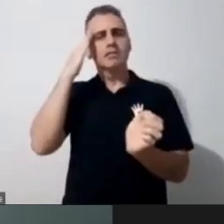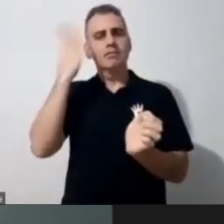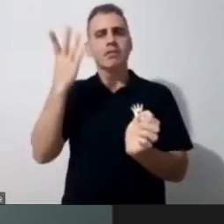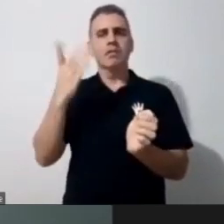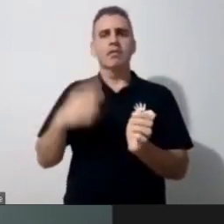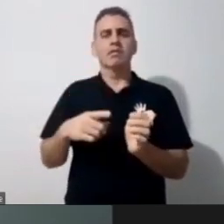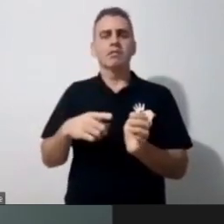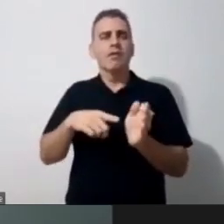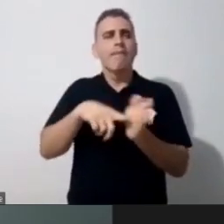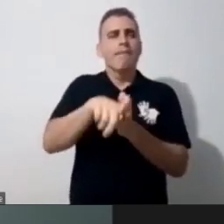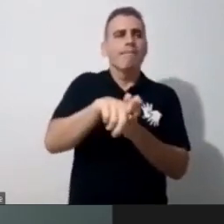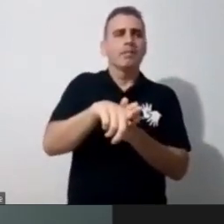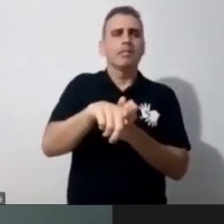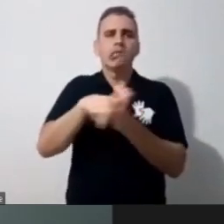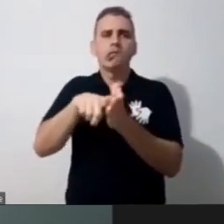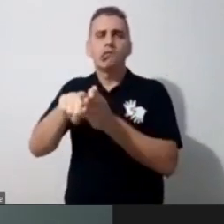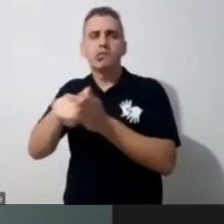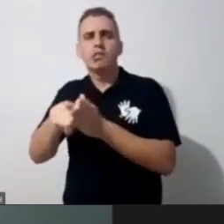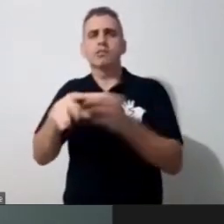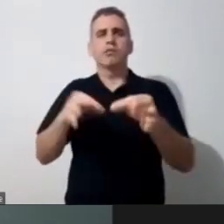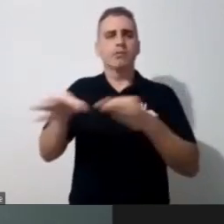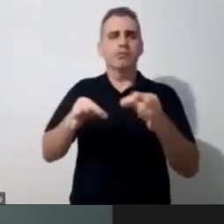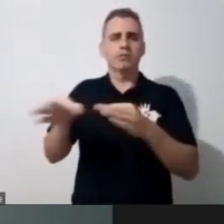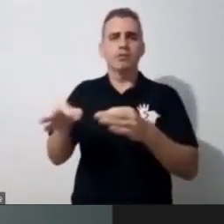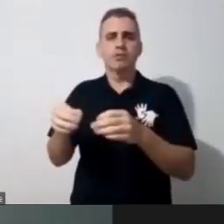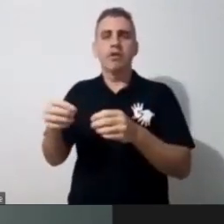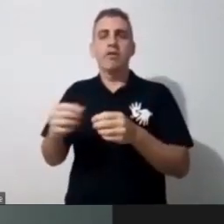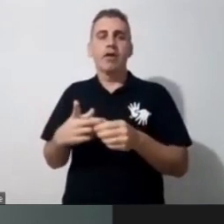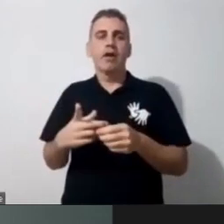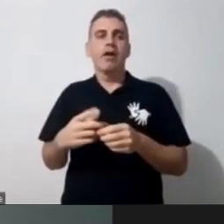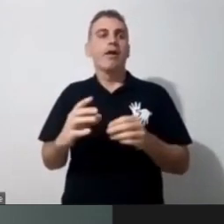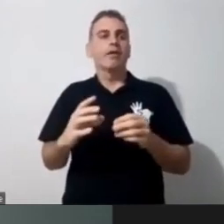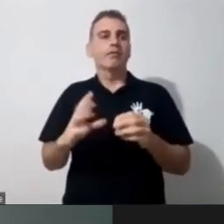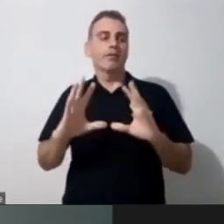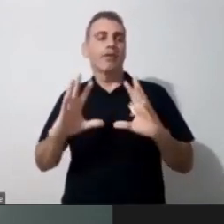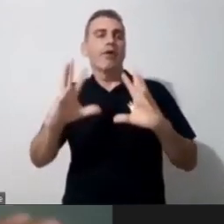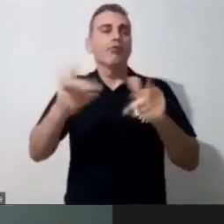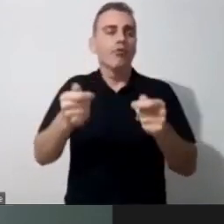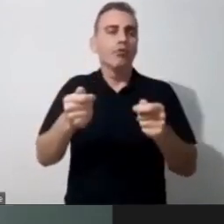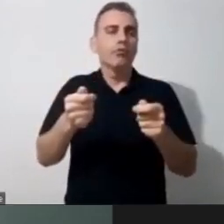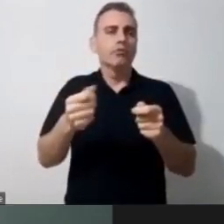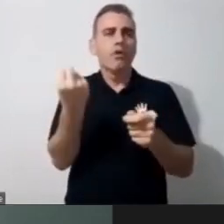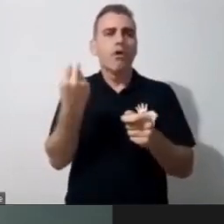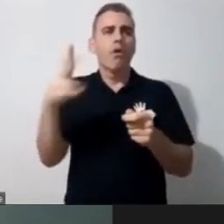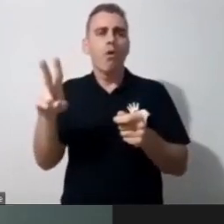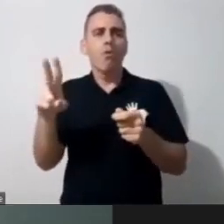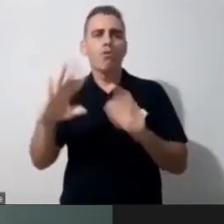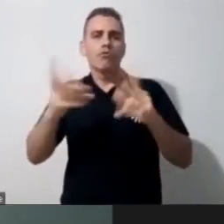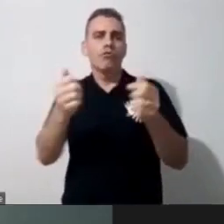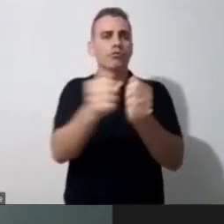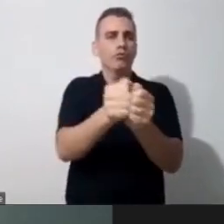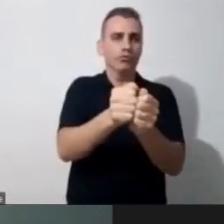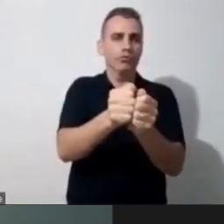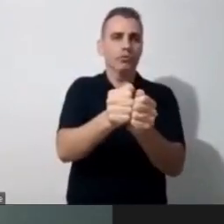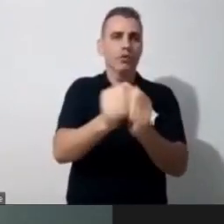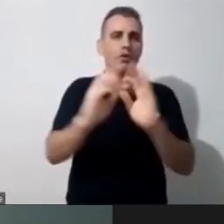sentido, de planejar para todos e com todos, né? O que vai contemplar isso? E na pandemia está muito mais isso, esse convite